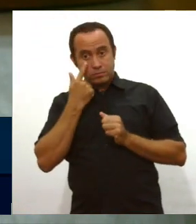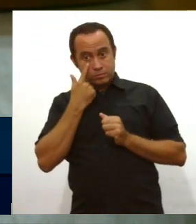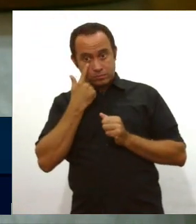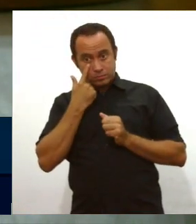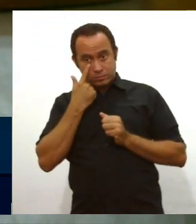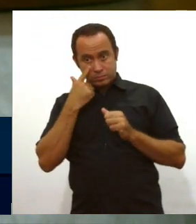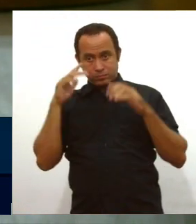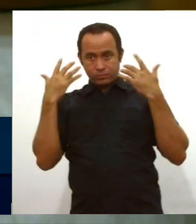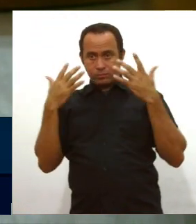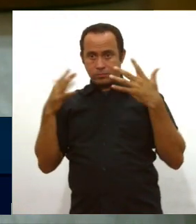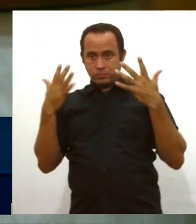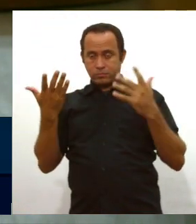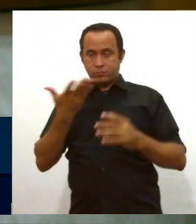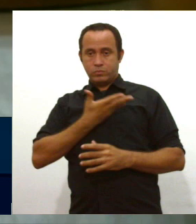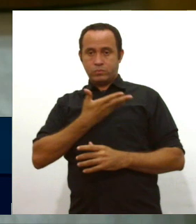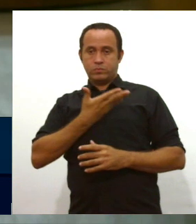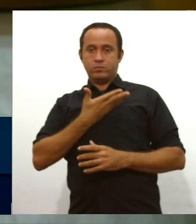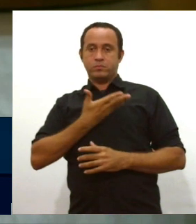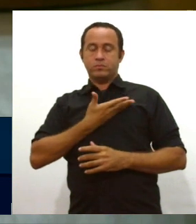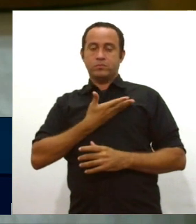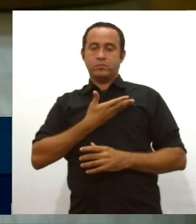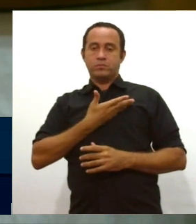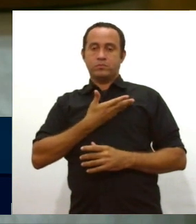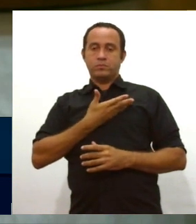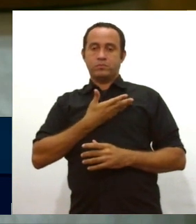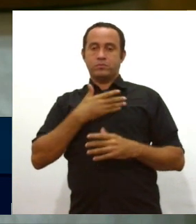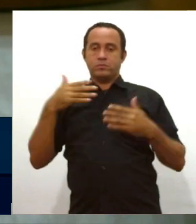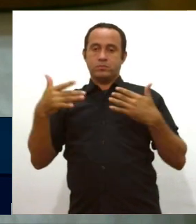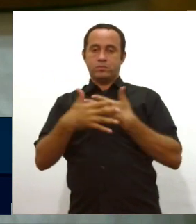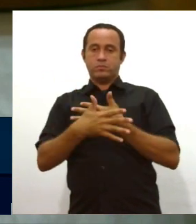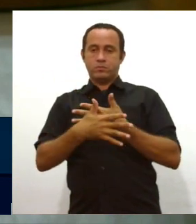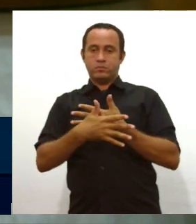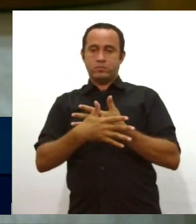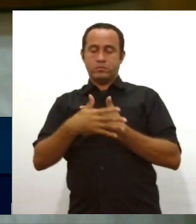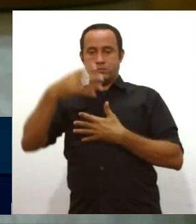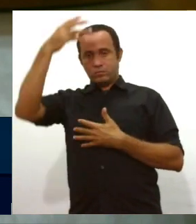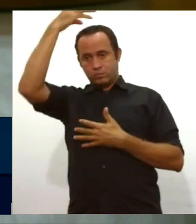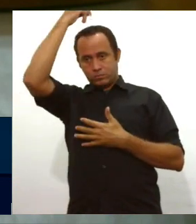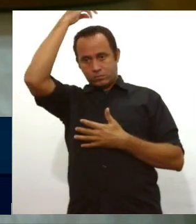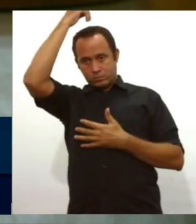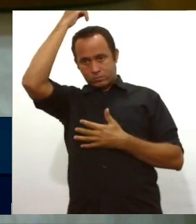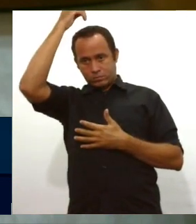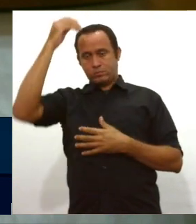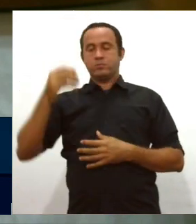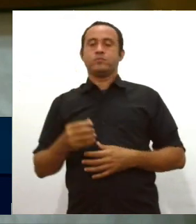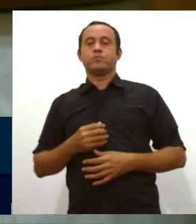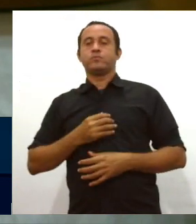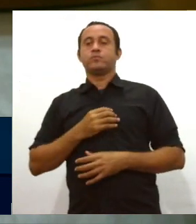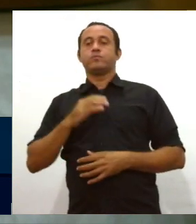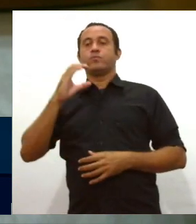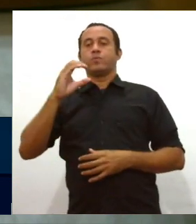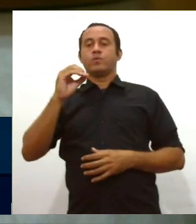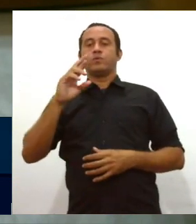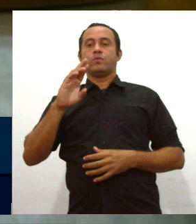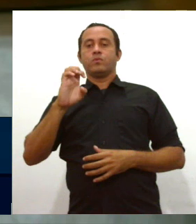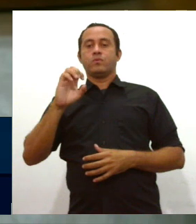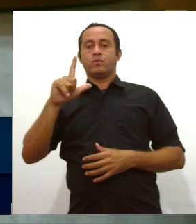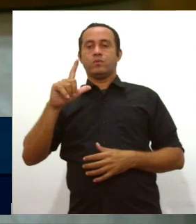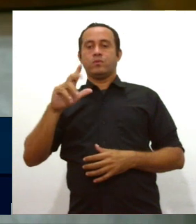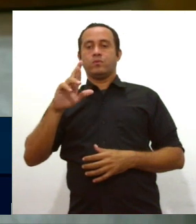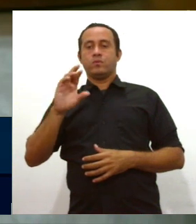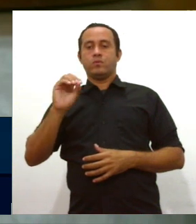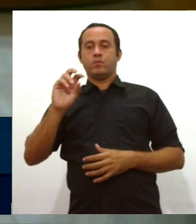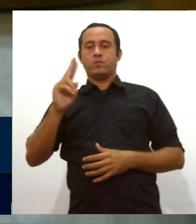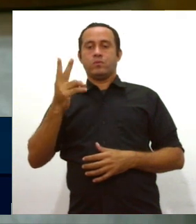prestigiando os amigos do Cidadania de São Cristóvão, que homologaram o nome do Coronel Rocha para candidata a prefeito no